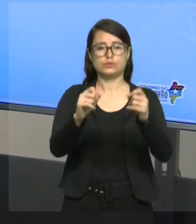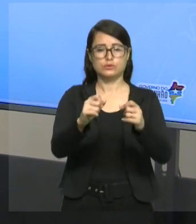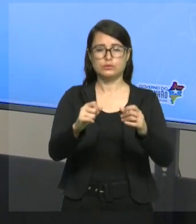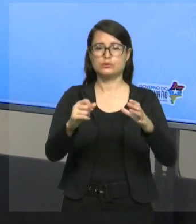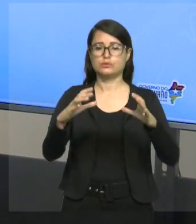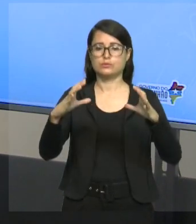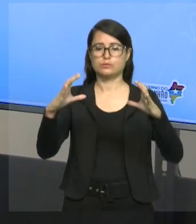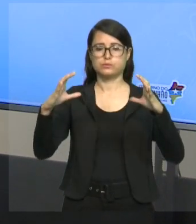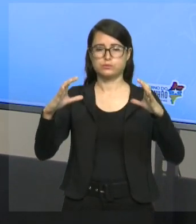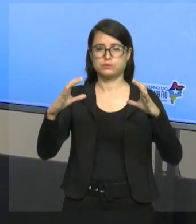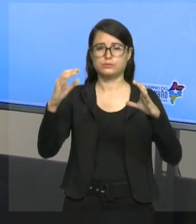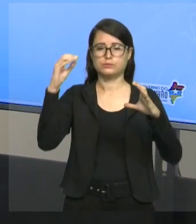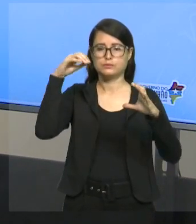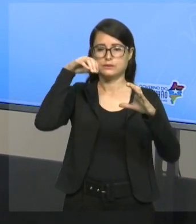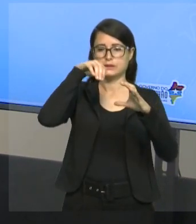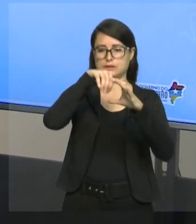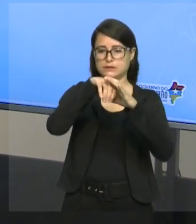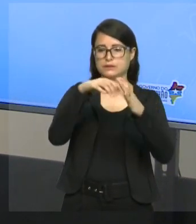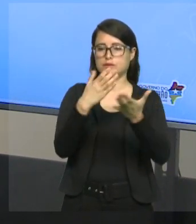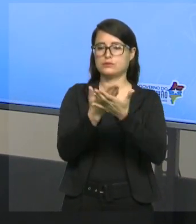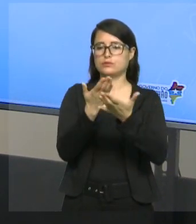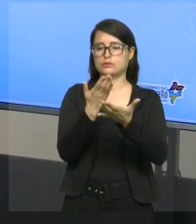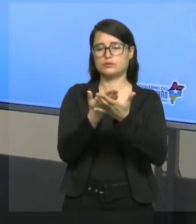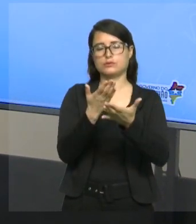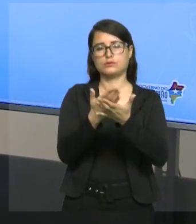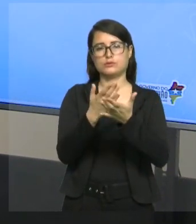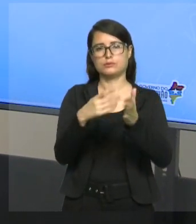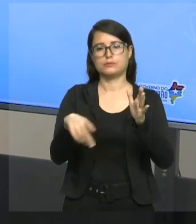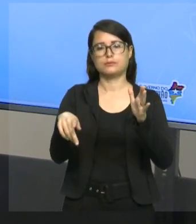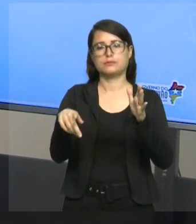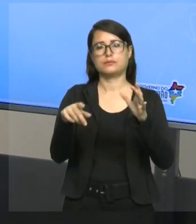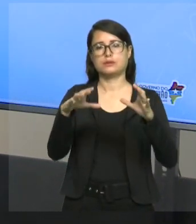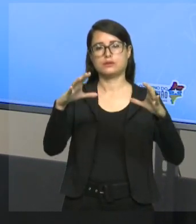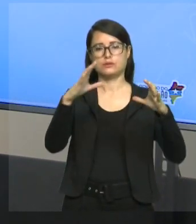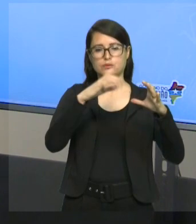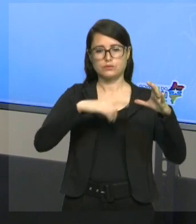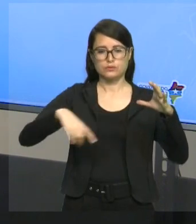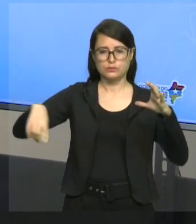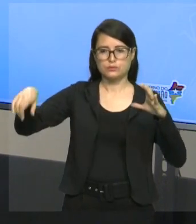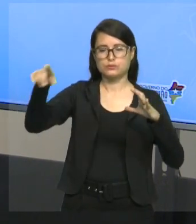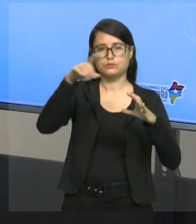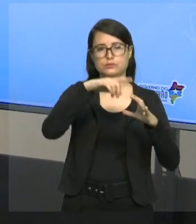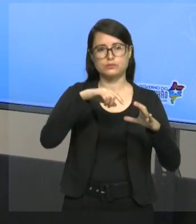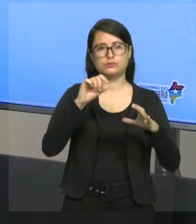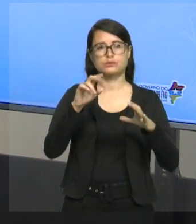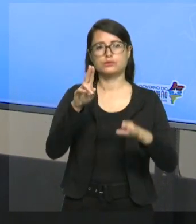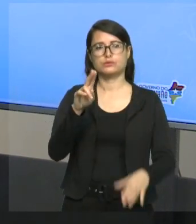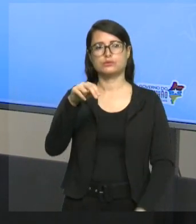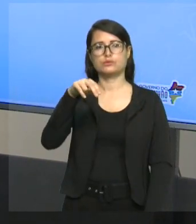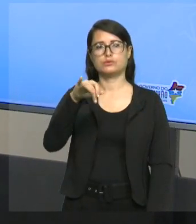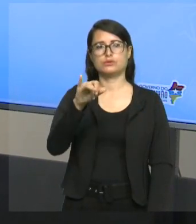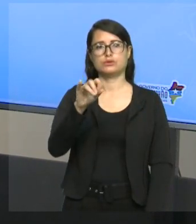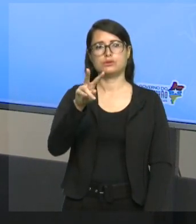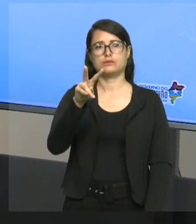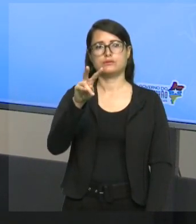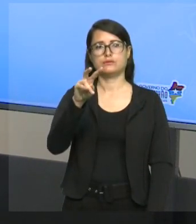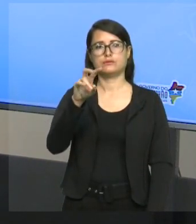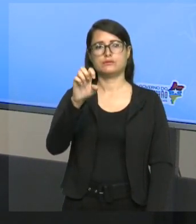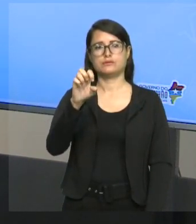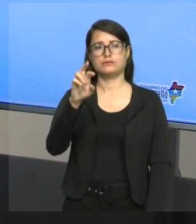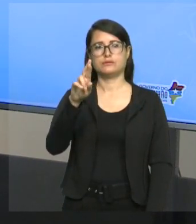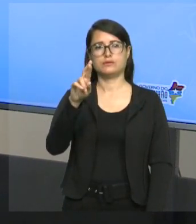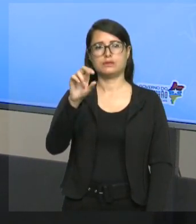que fazem parte desse estudo formam o conjunto universo. Por exemplo, se eu estiver estudando a